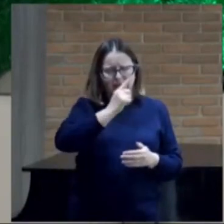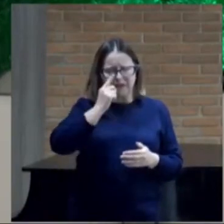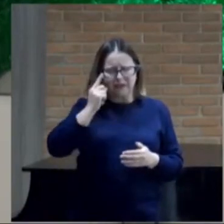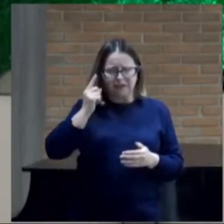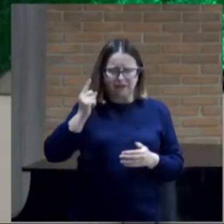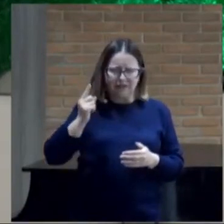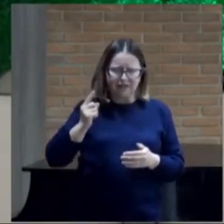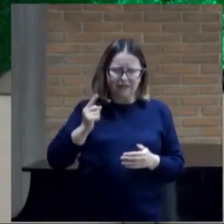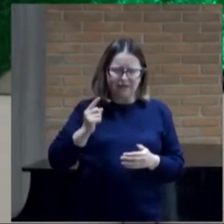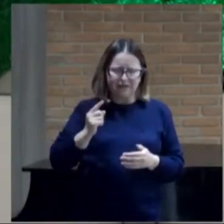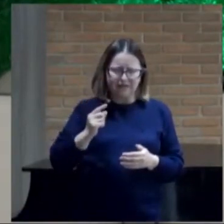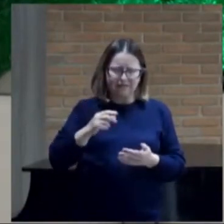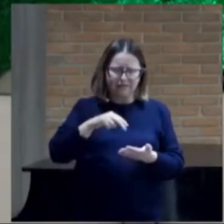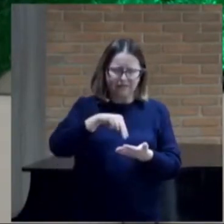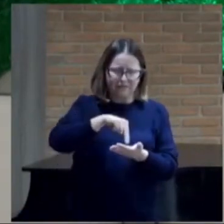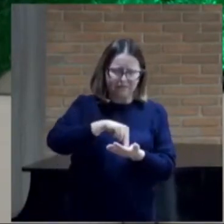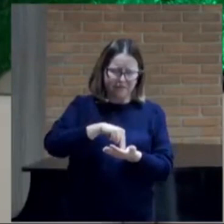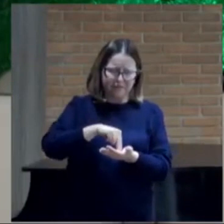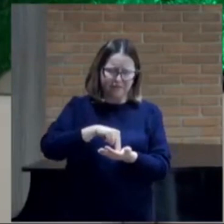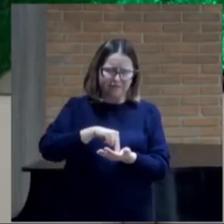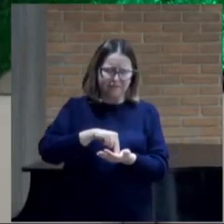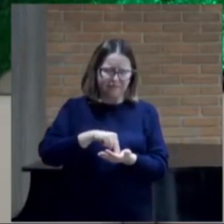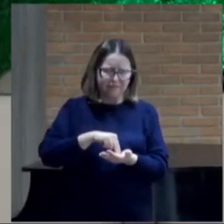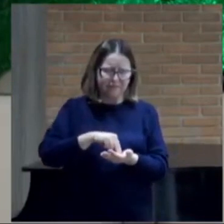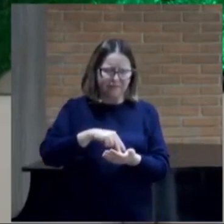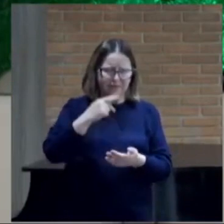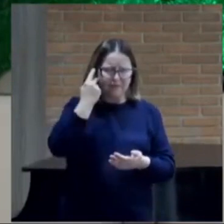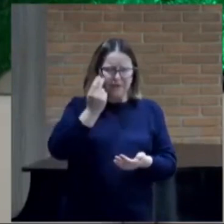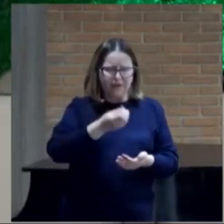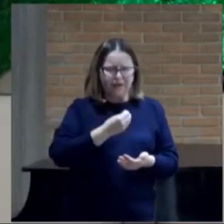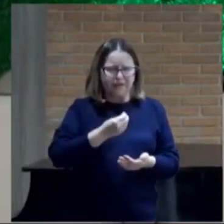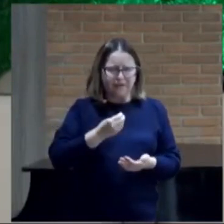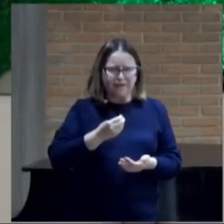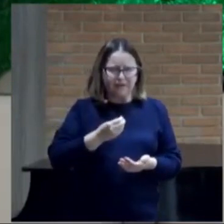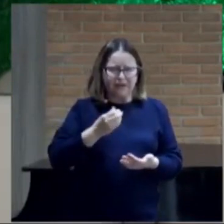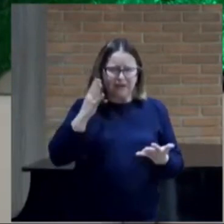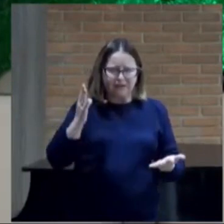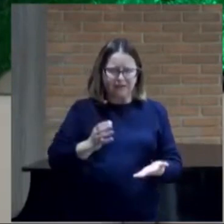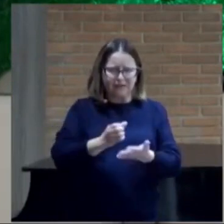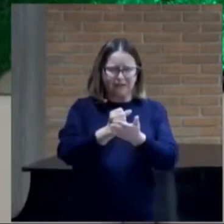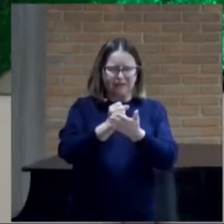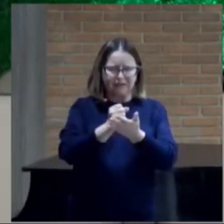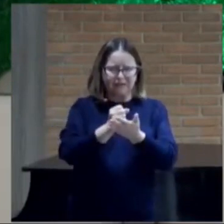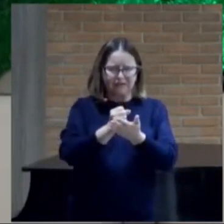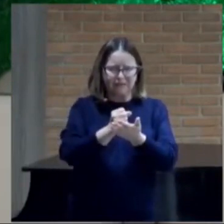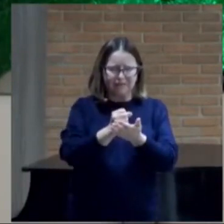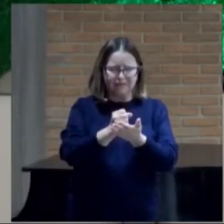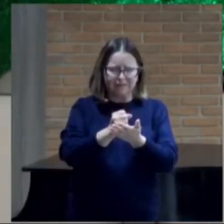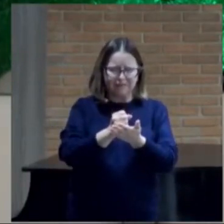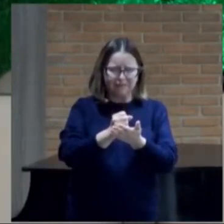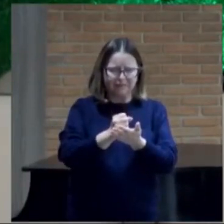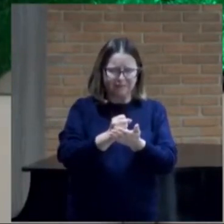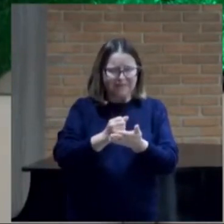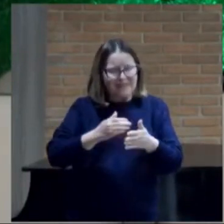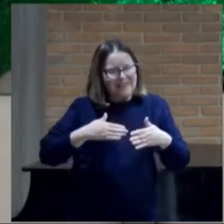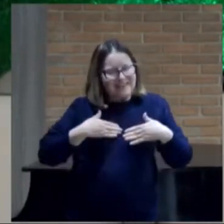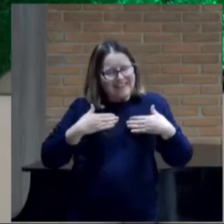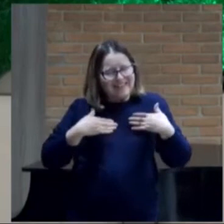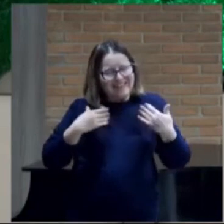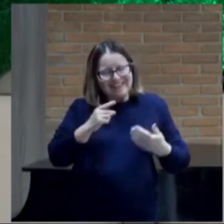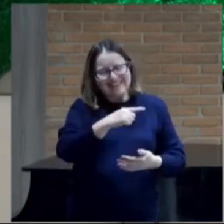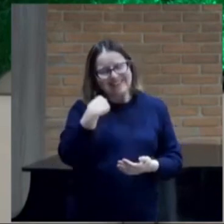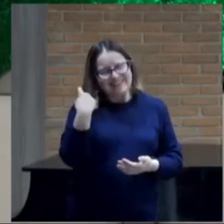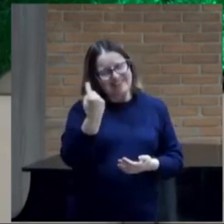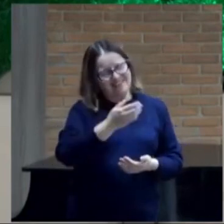edificados, para que vidas sejam alcançadas. E alegra os nossos